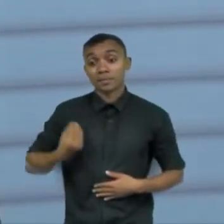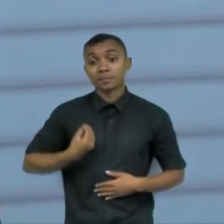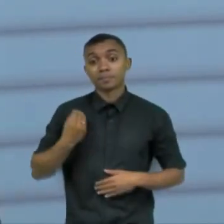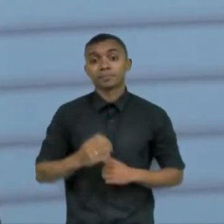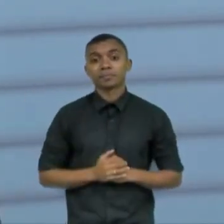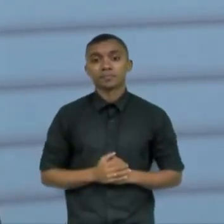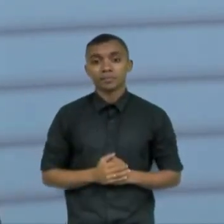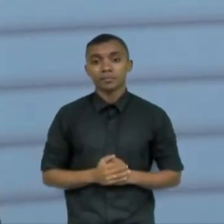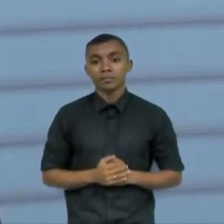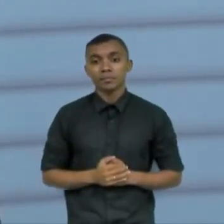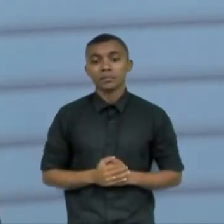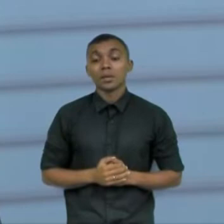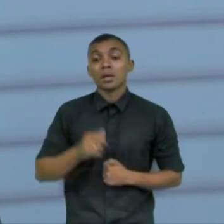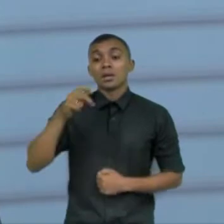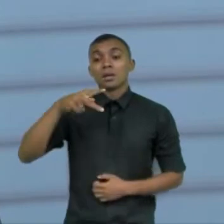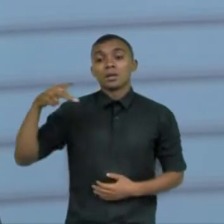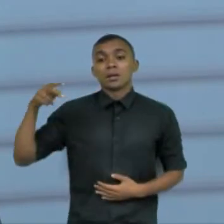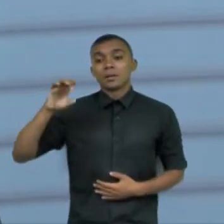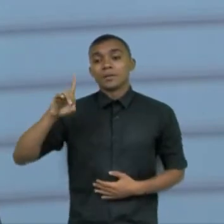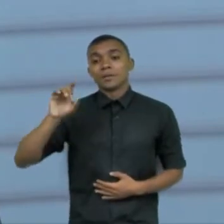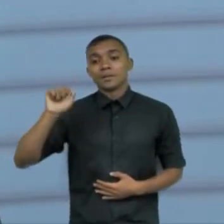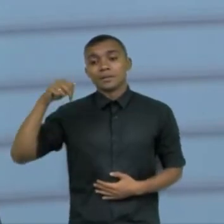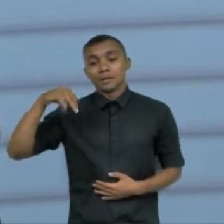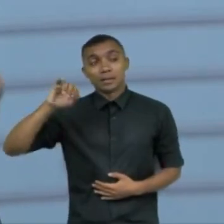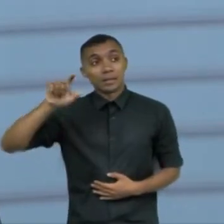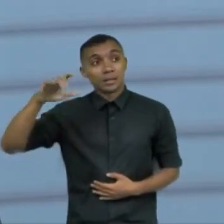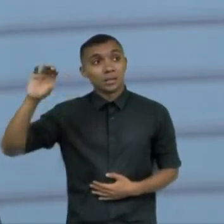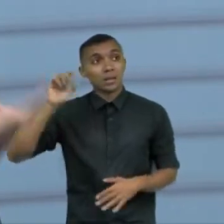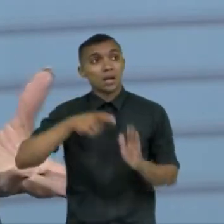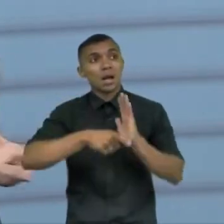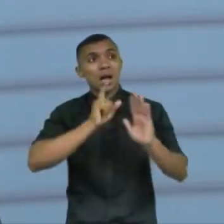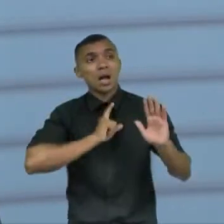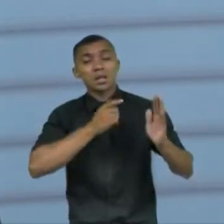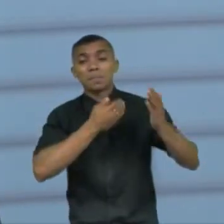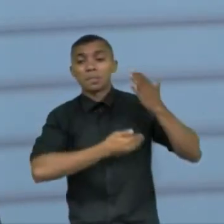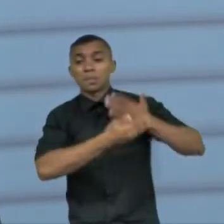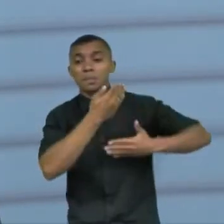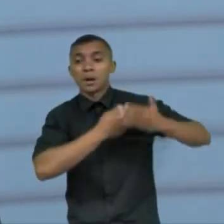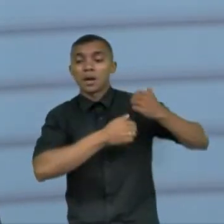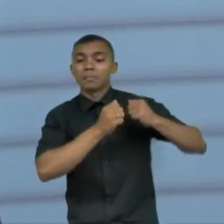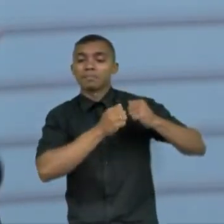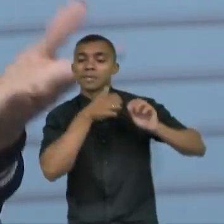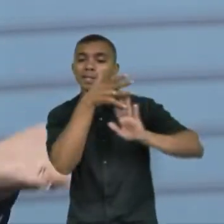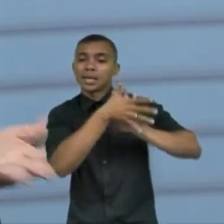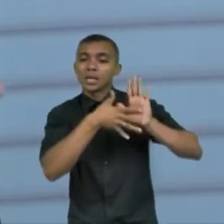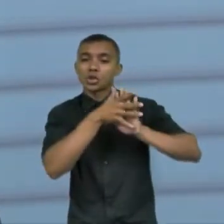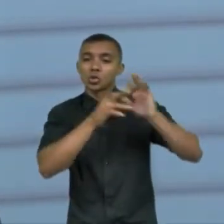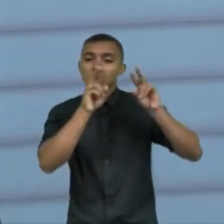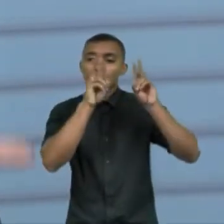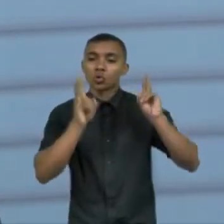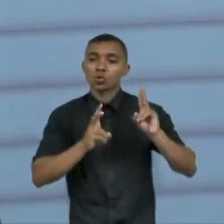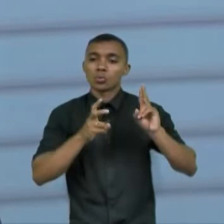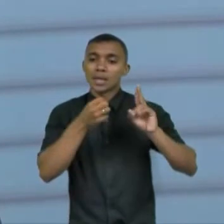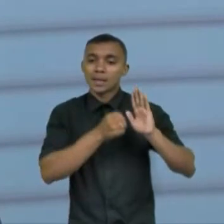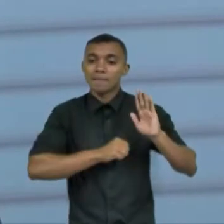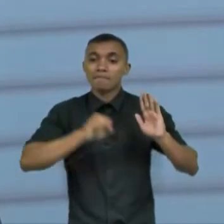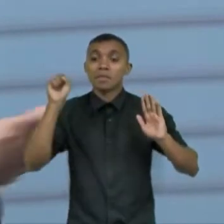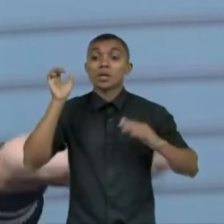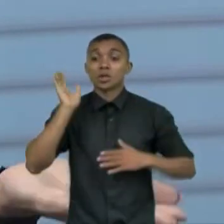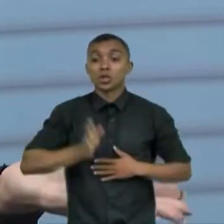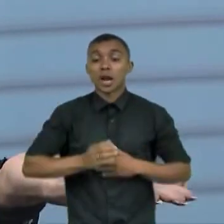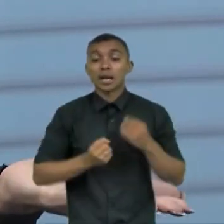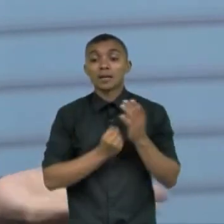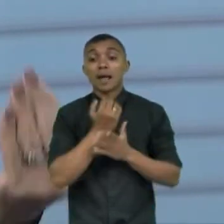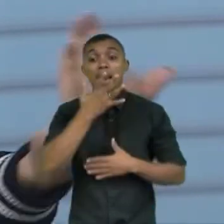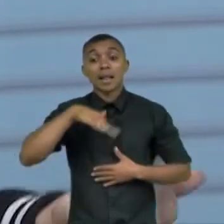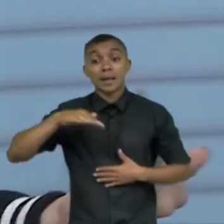com o professor Danilo quando nós convivemos fazendo a dissertação do mestrado hoje ele escreve livros infantis e o